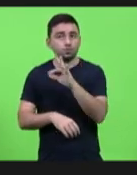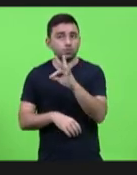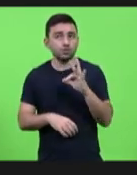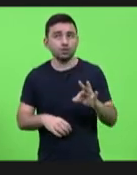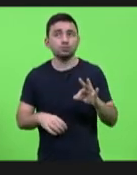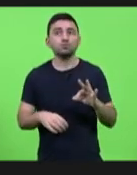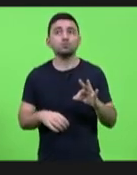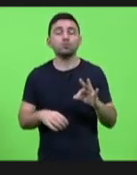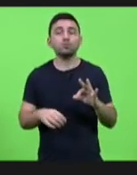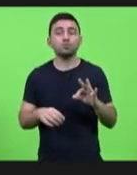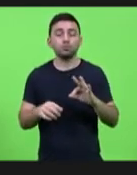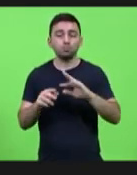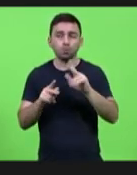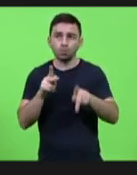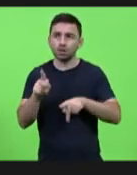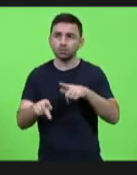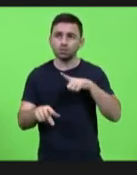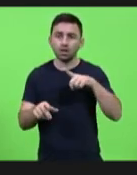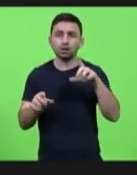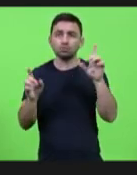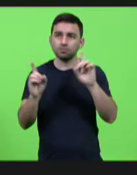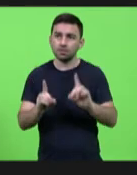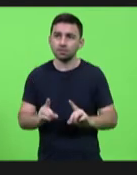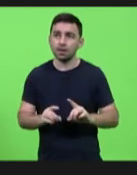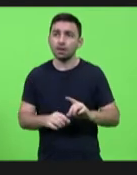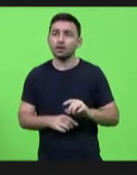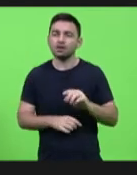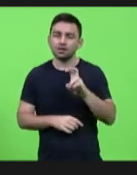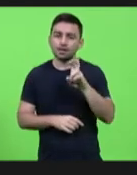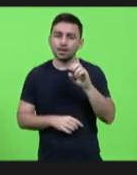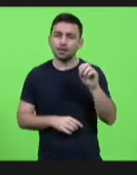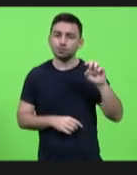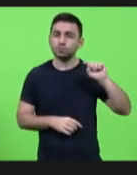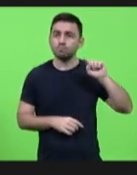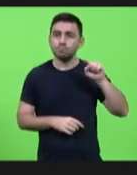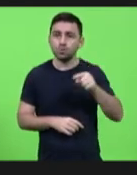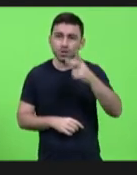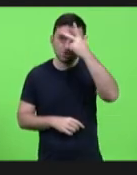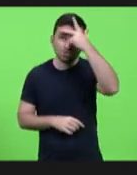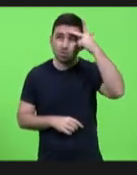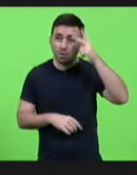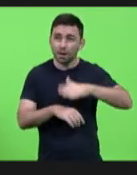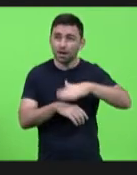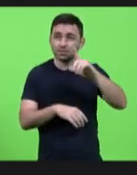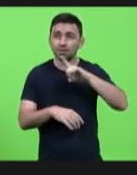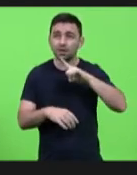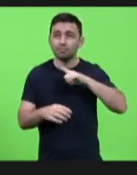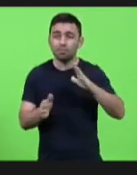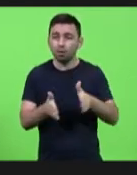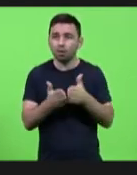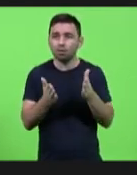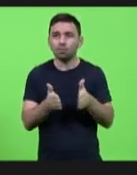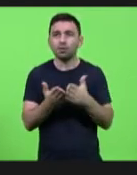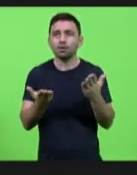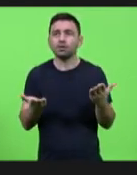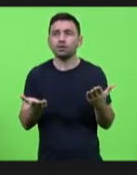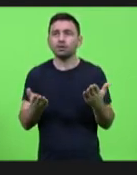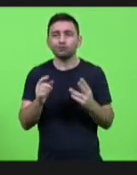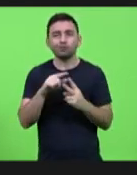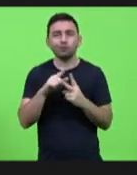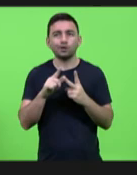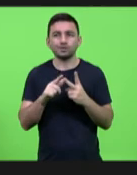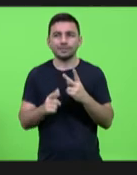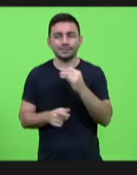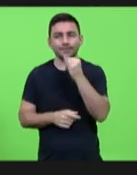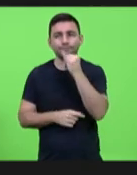deficiência e mais de meio milhão de pessoas vivendo abaixo da linha de pobreza. Isso é muito. São apenas dois exemplos,